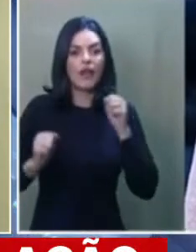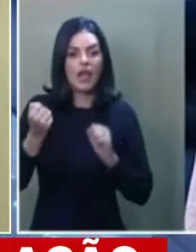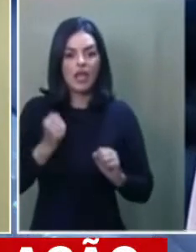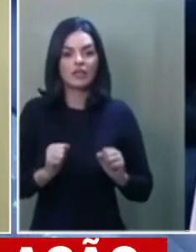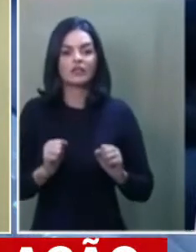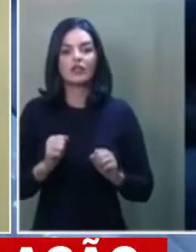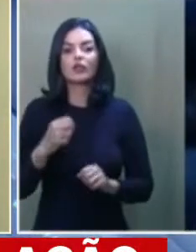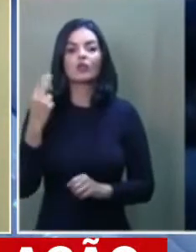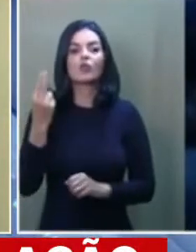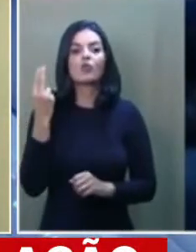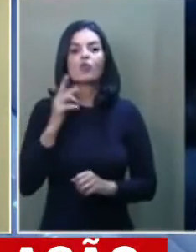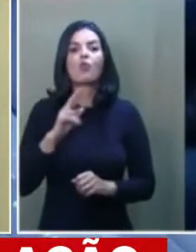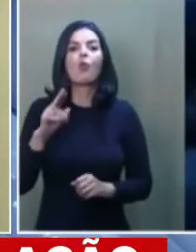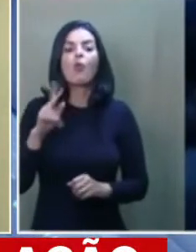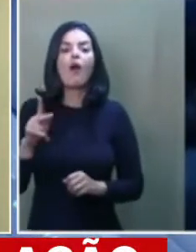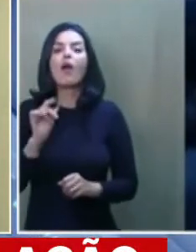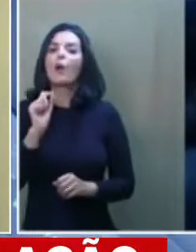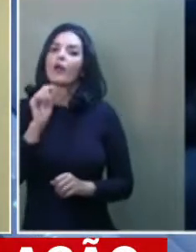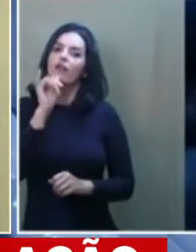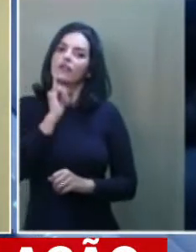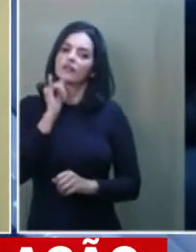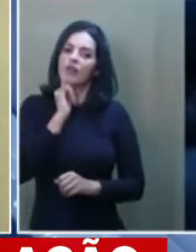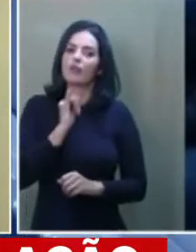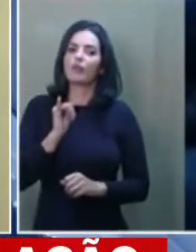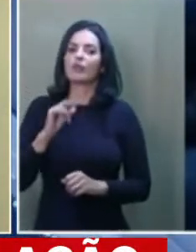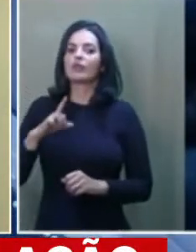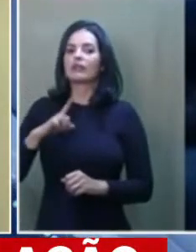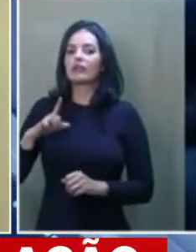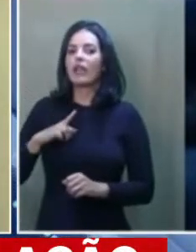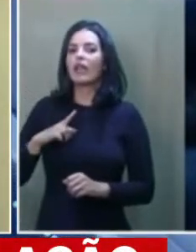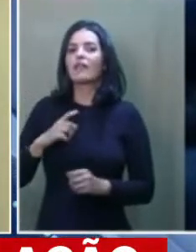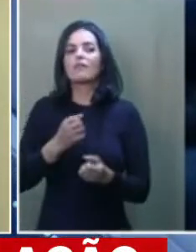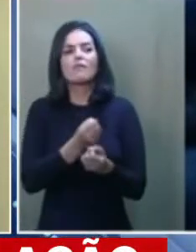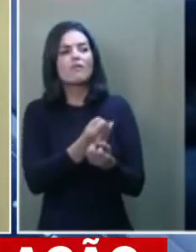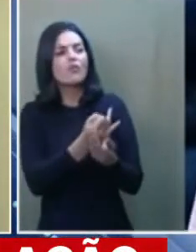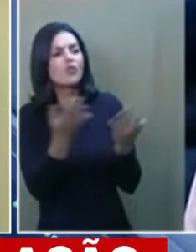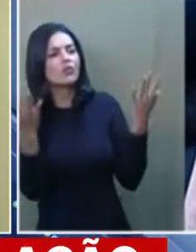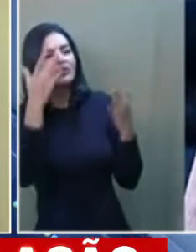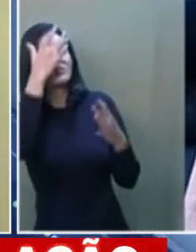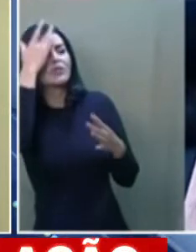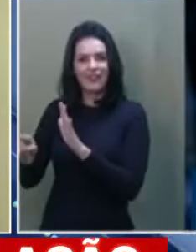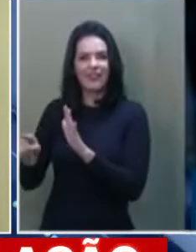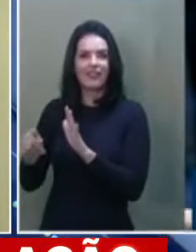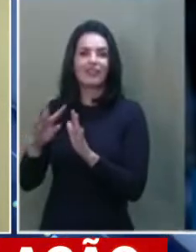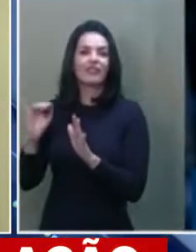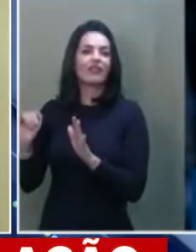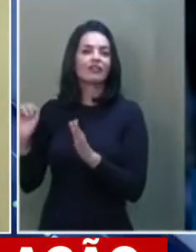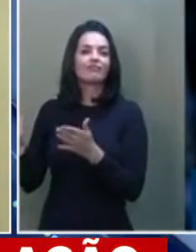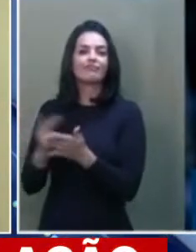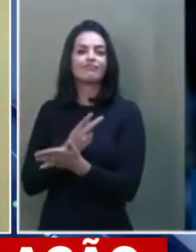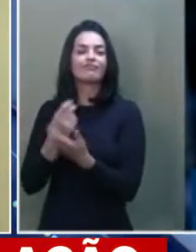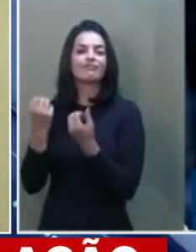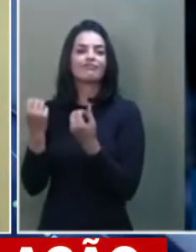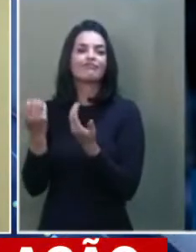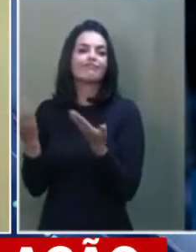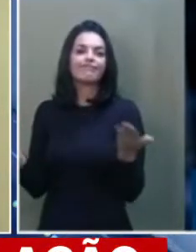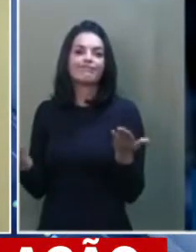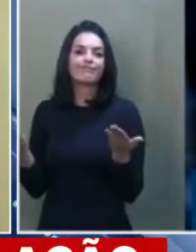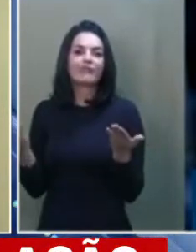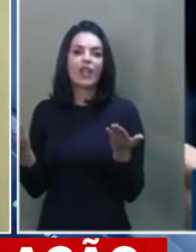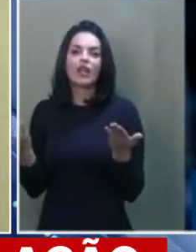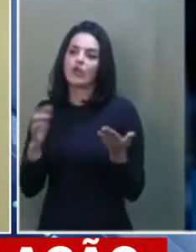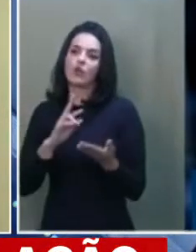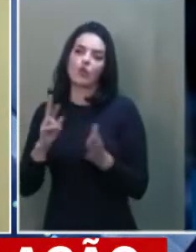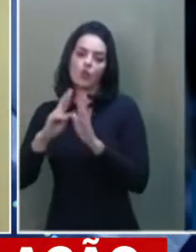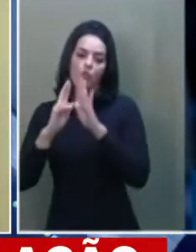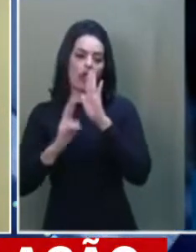teria sido feito no final do ano passado, começo desse ano. Senador, deixa eu só ver se eu entendi a questão do auxílio para motoristas de táxi. É